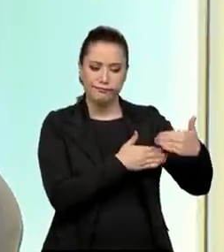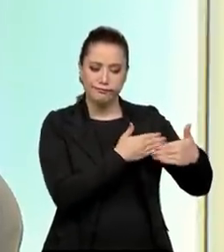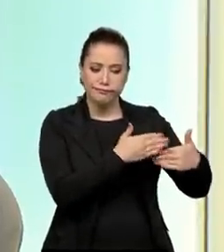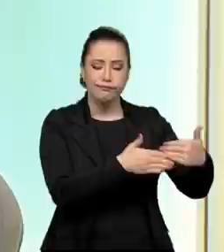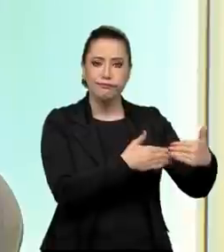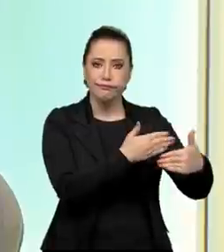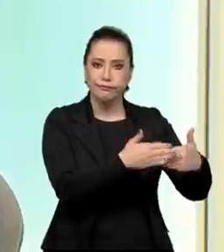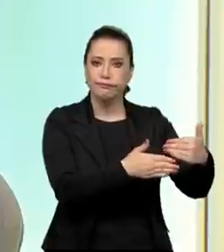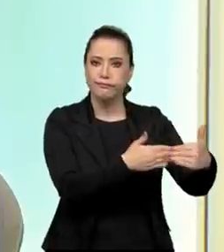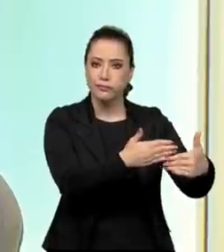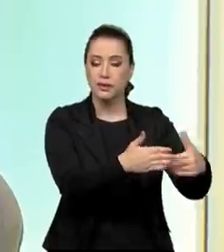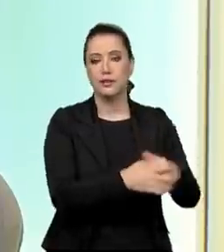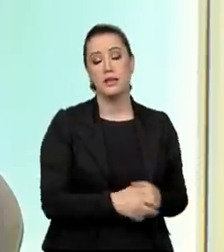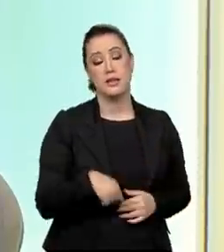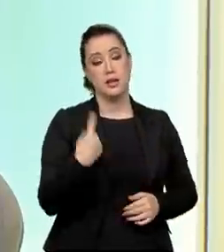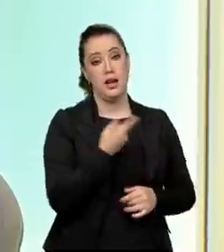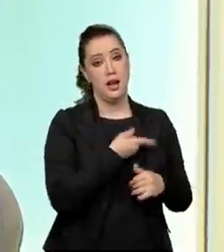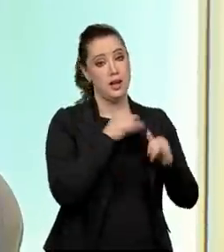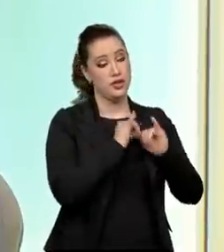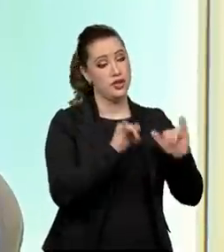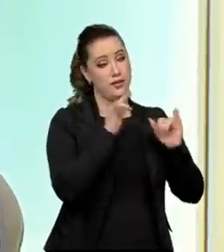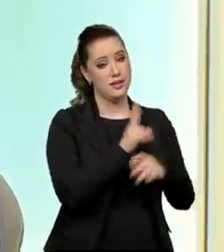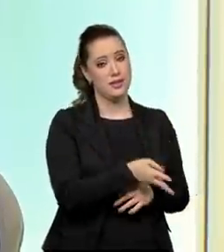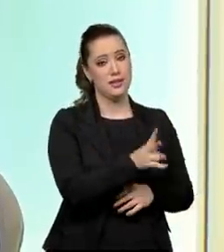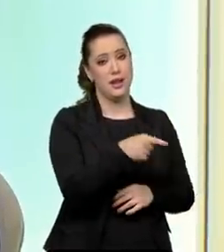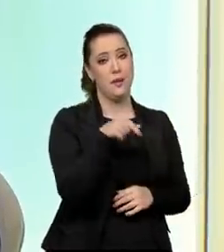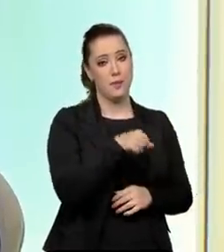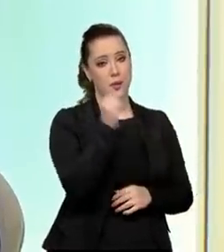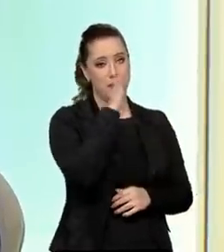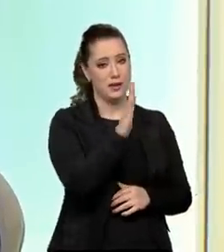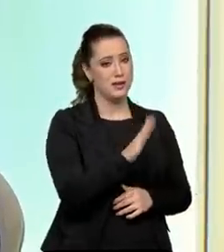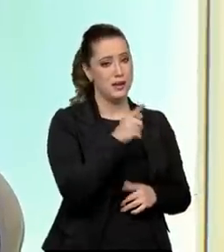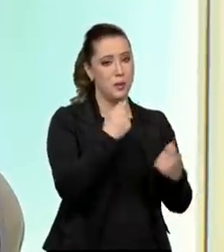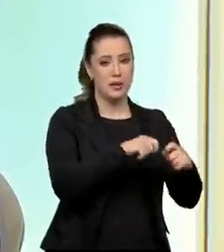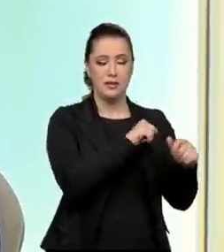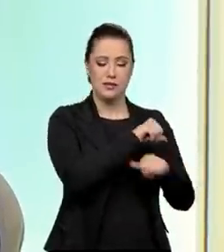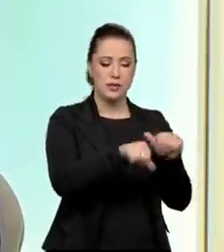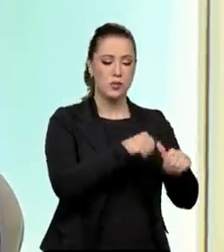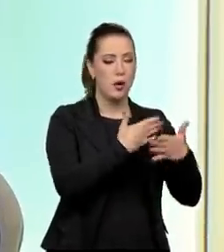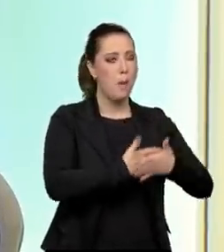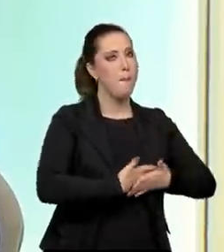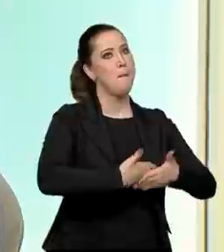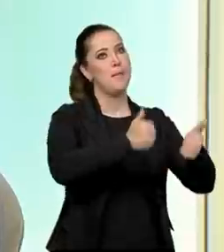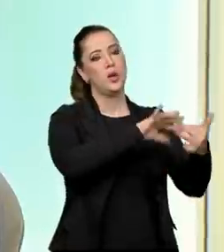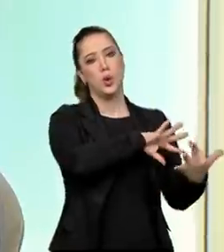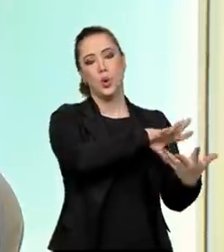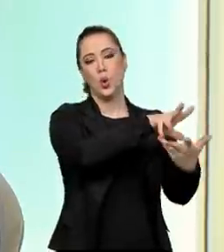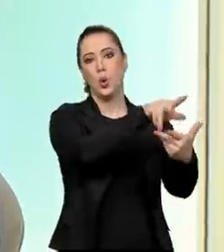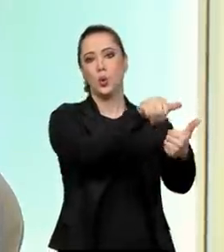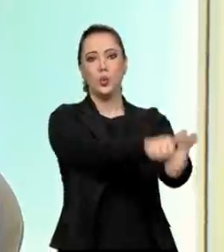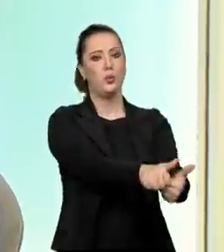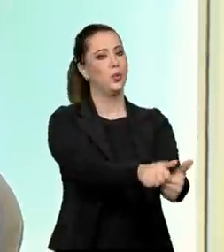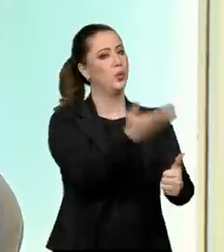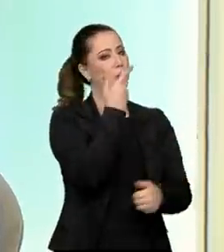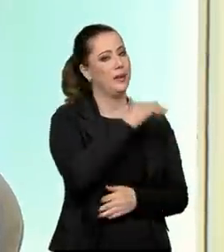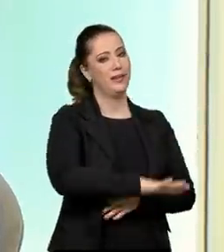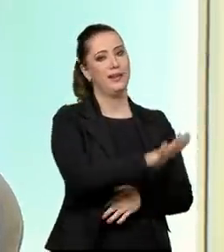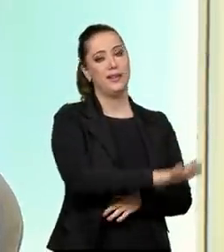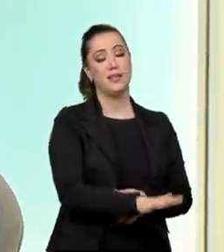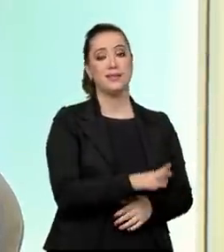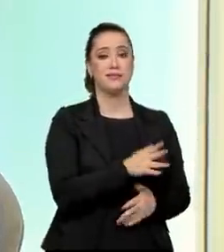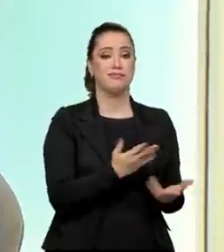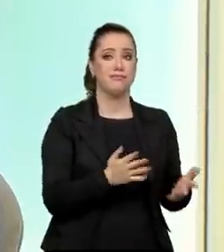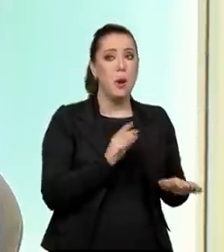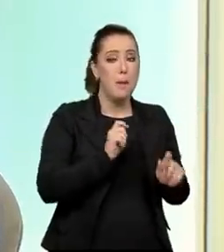A gente tem dito, né? Vamos fazer do Brasil o melhor país do mundo para ser criança. Talvez a gente nunca chegue lá, mas é uma linguagem